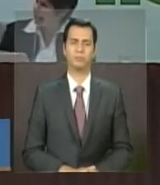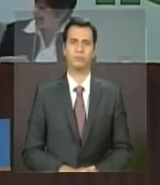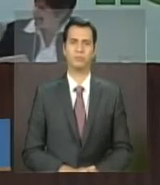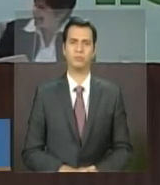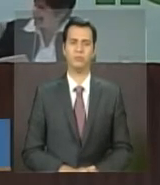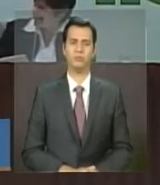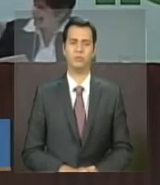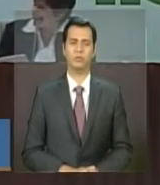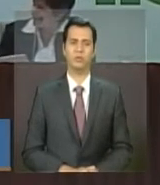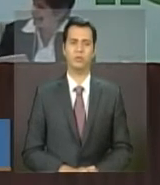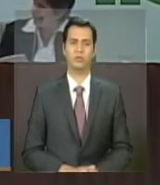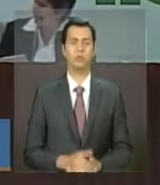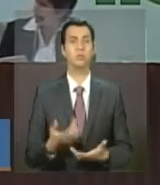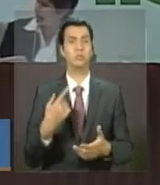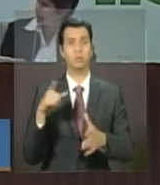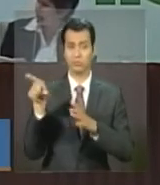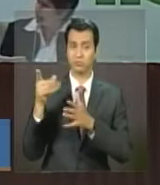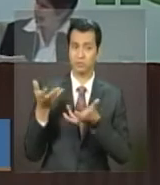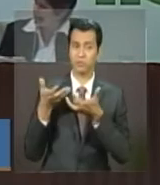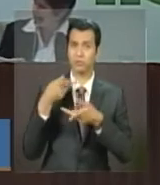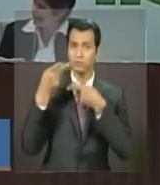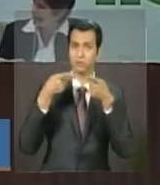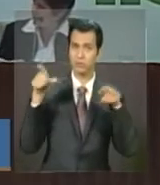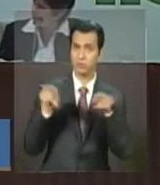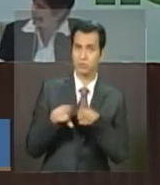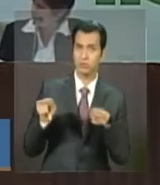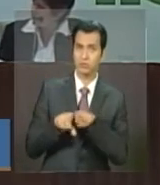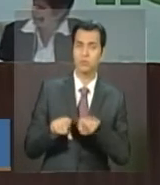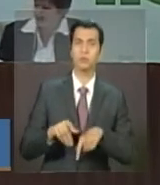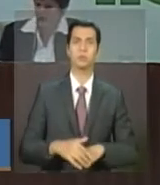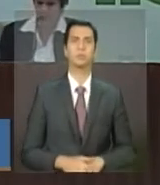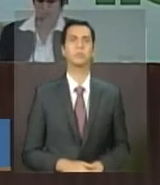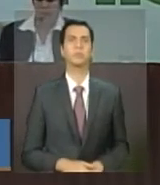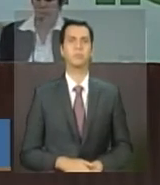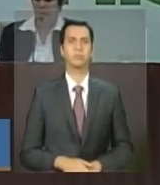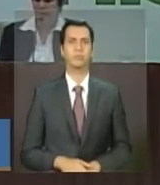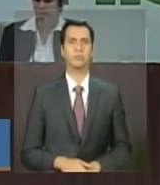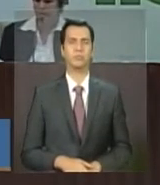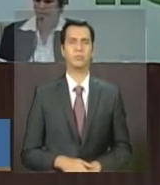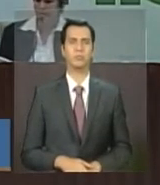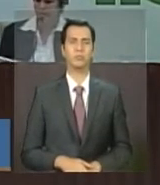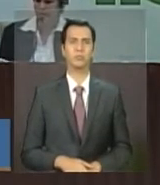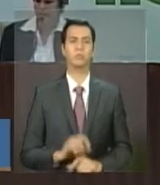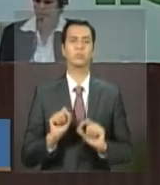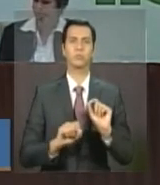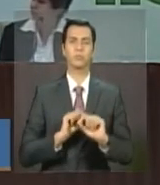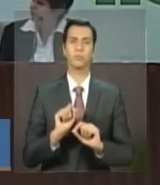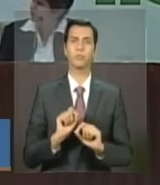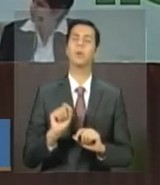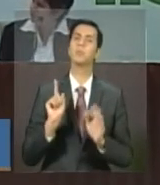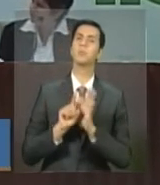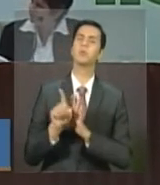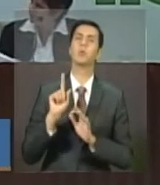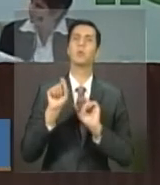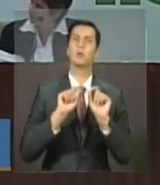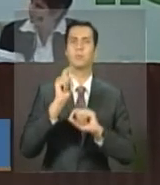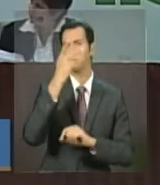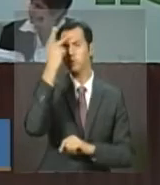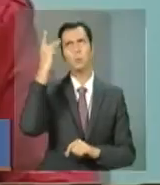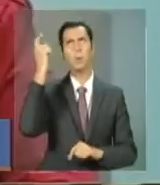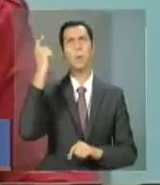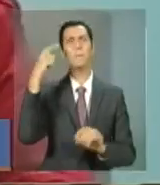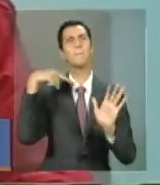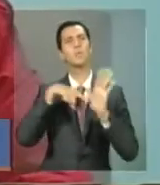você gostaria também de comentar? Eu queria, ministra e Lúcia, a pessoa que perguntou quando vai começar